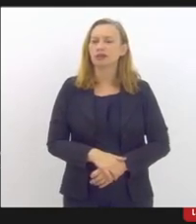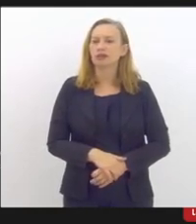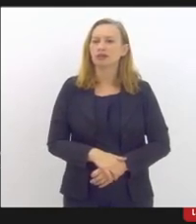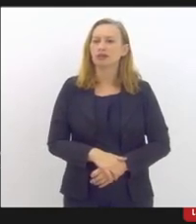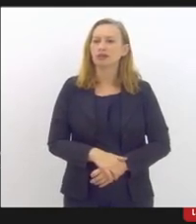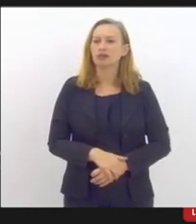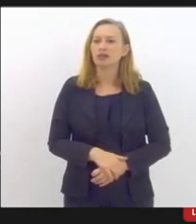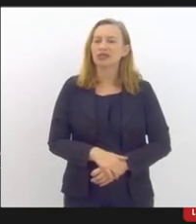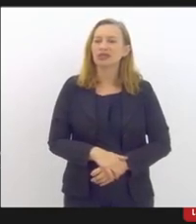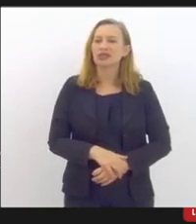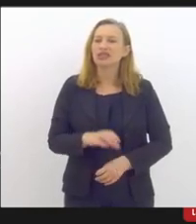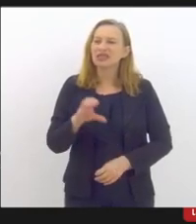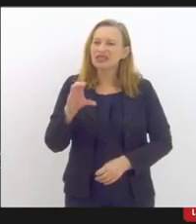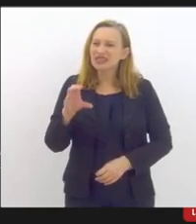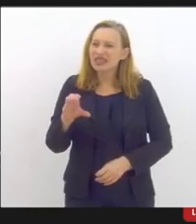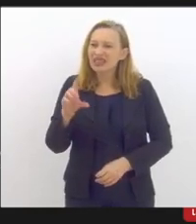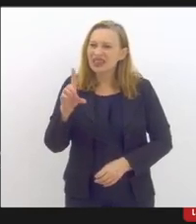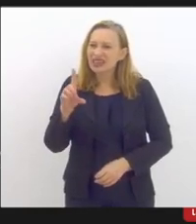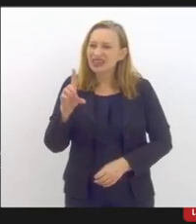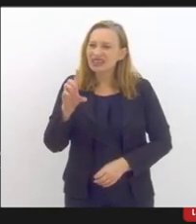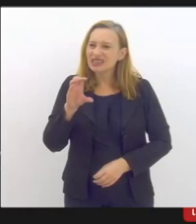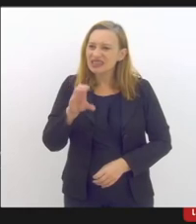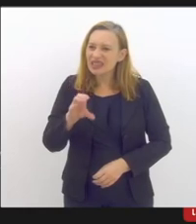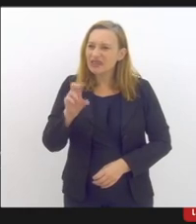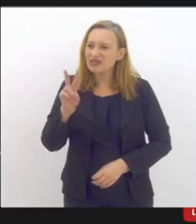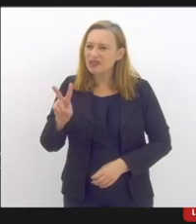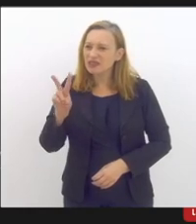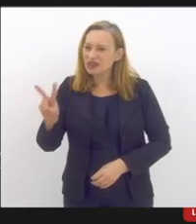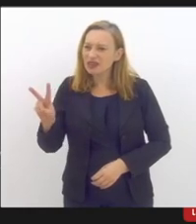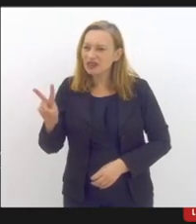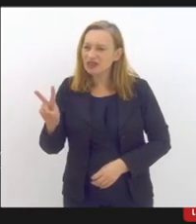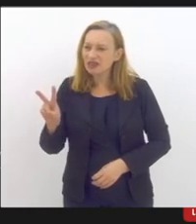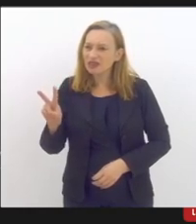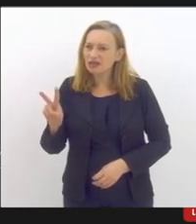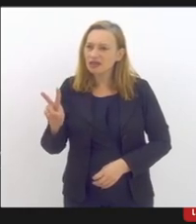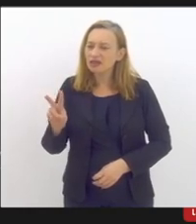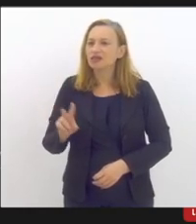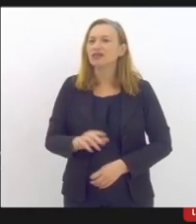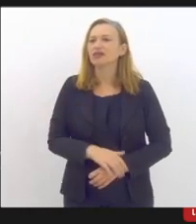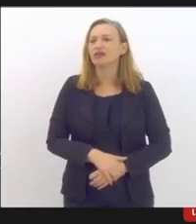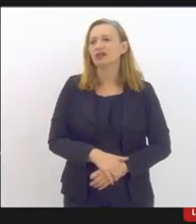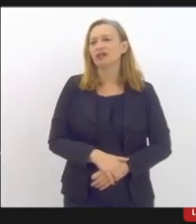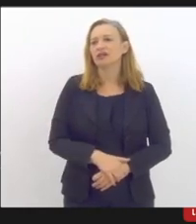CVV de forma que eles CVV Centro de Valorização da Vida